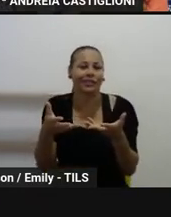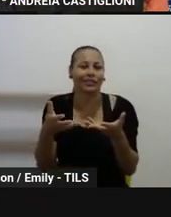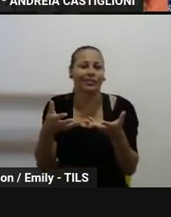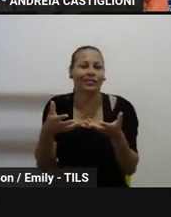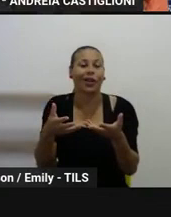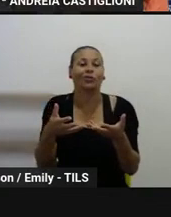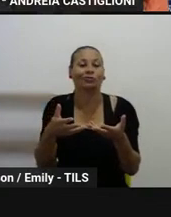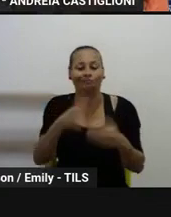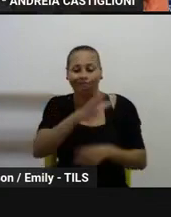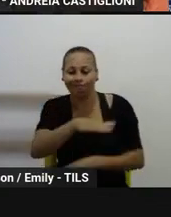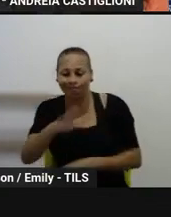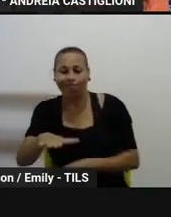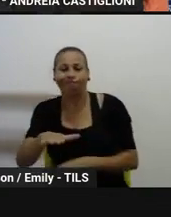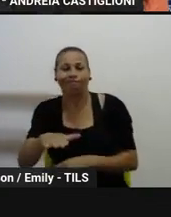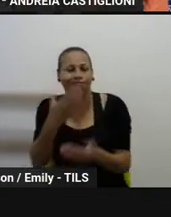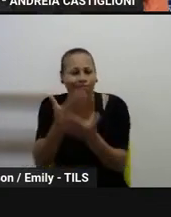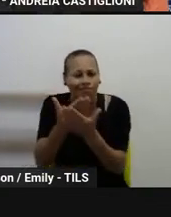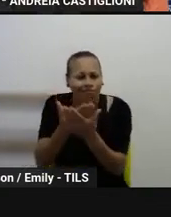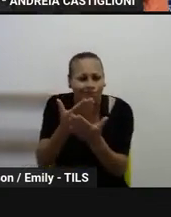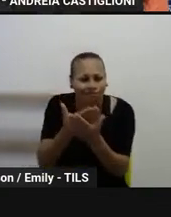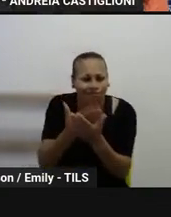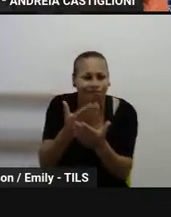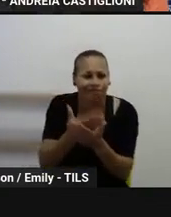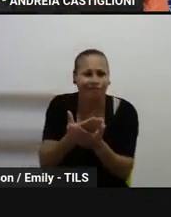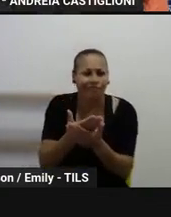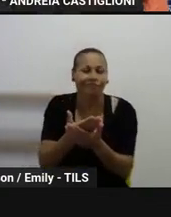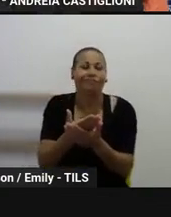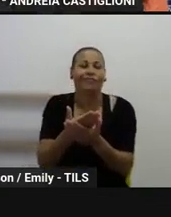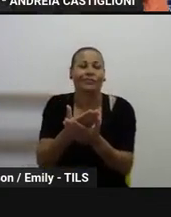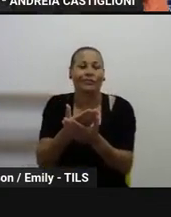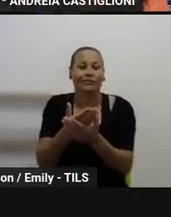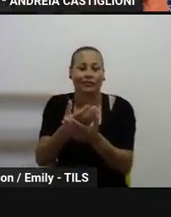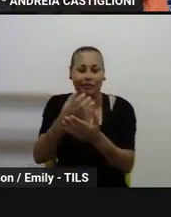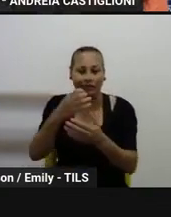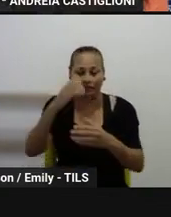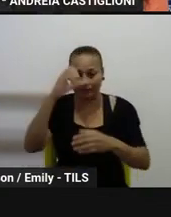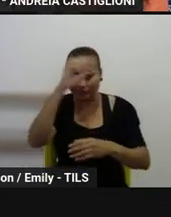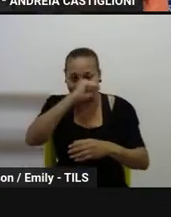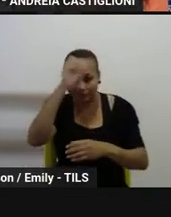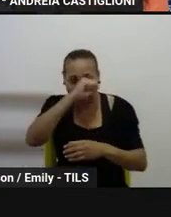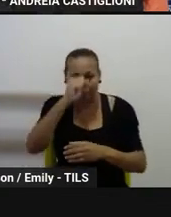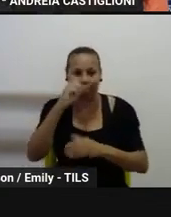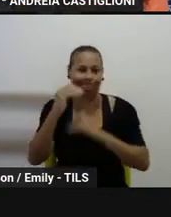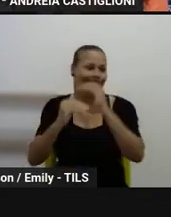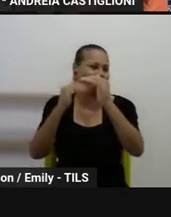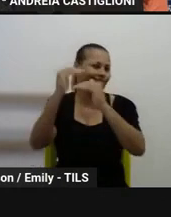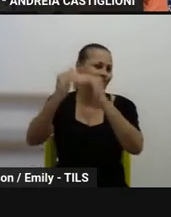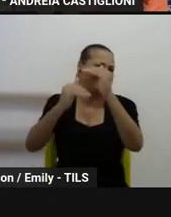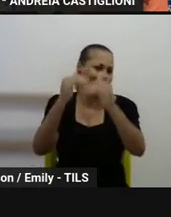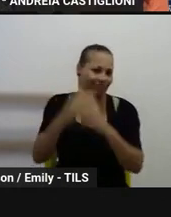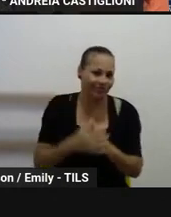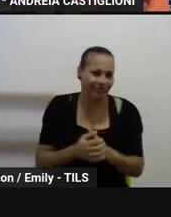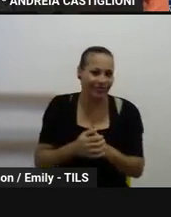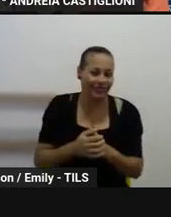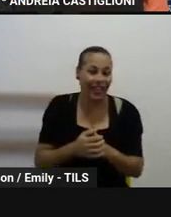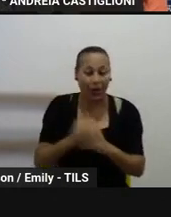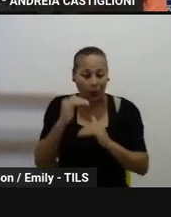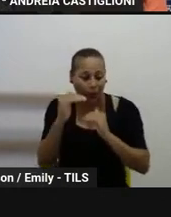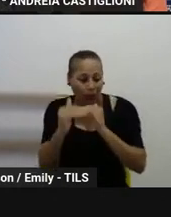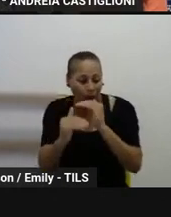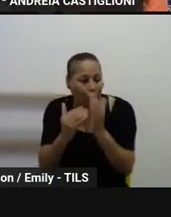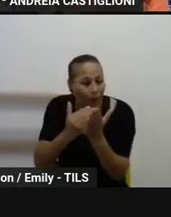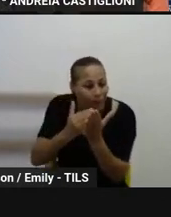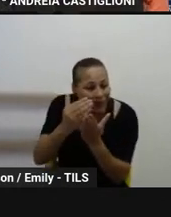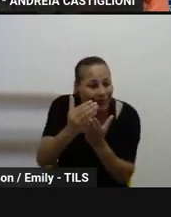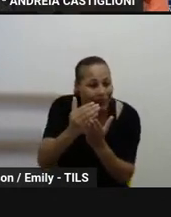alfabetização, né, de consolidação dessa alfabetização, de ampliação dessa aprendizagem. Para os